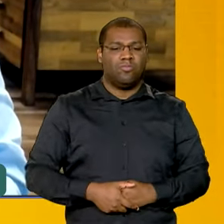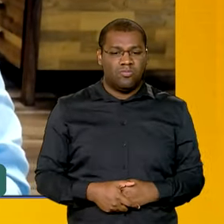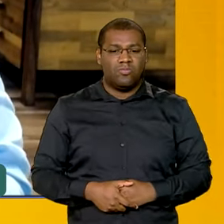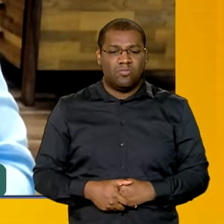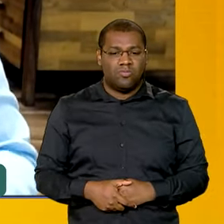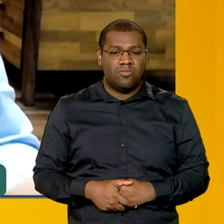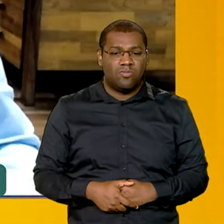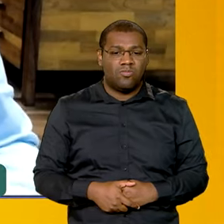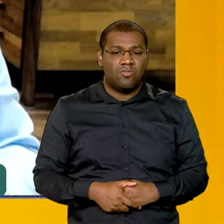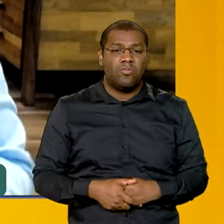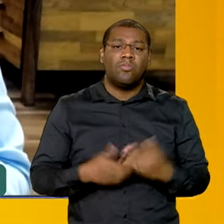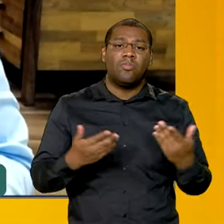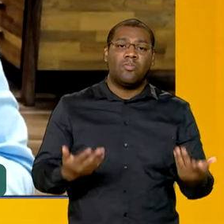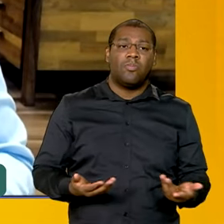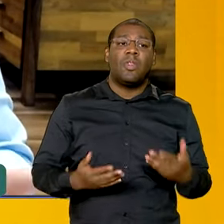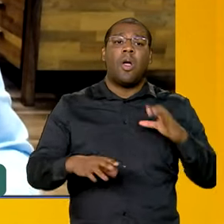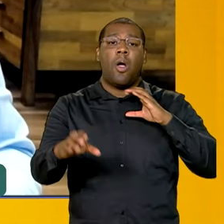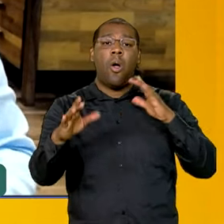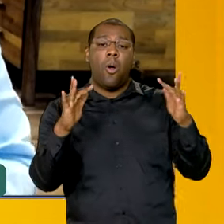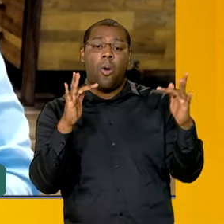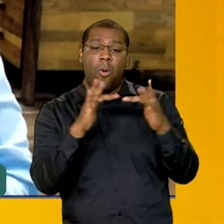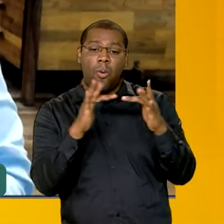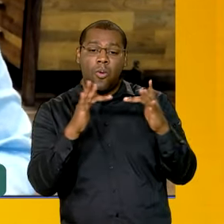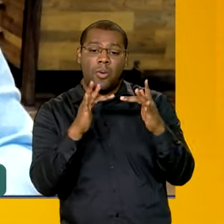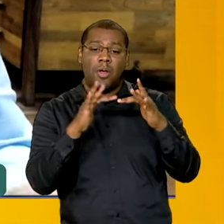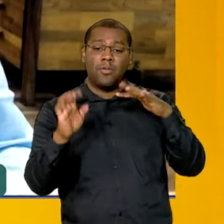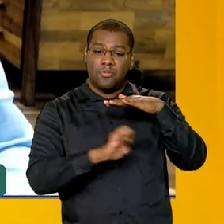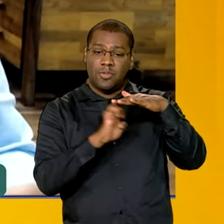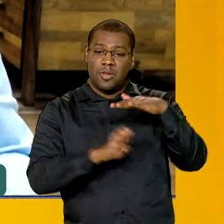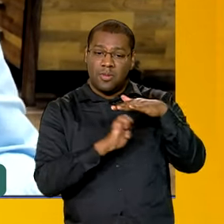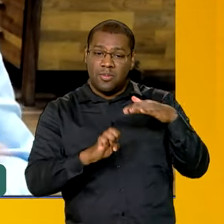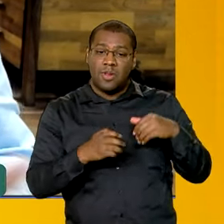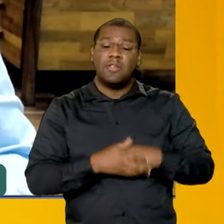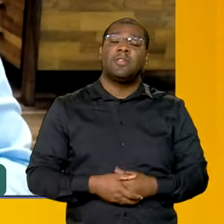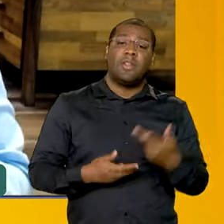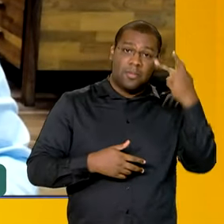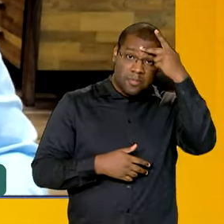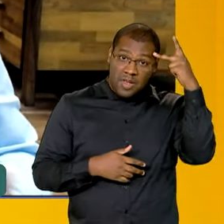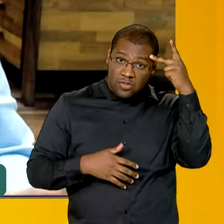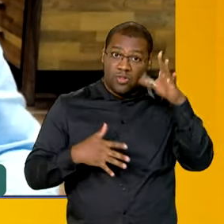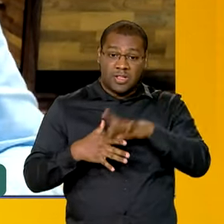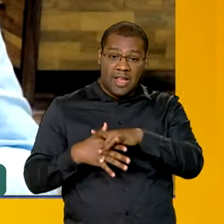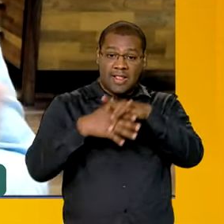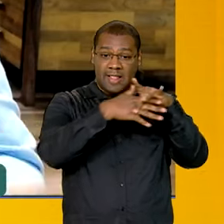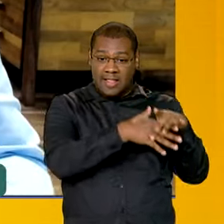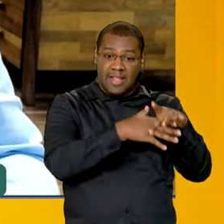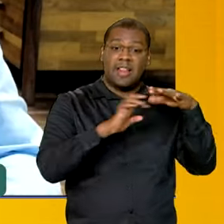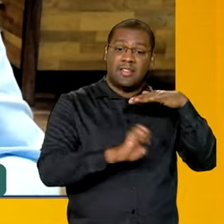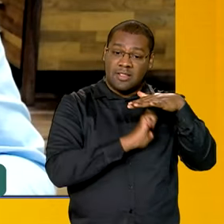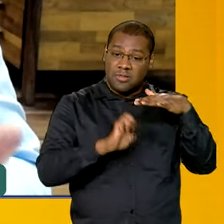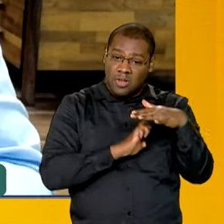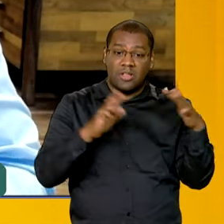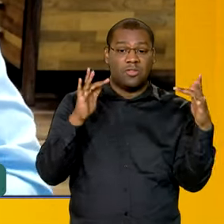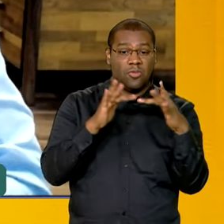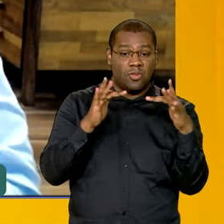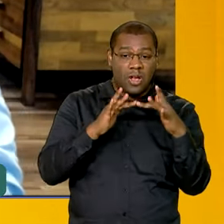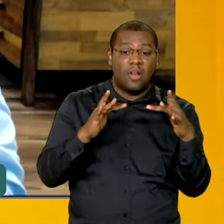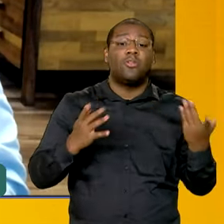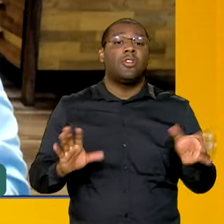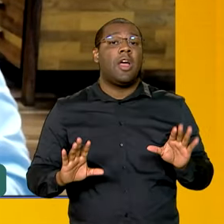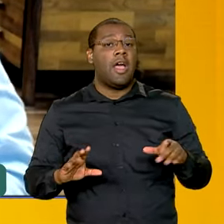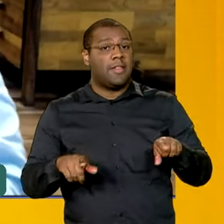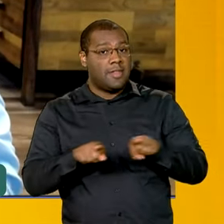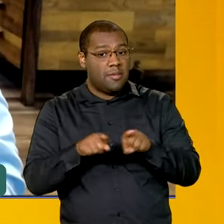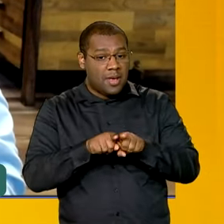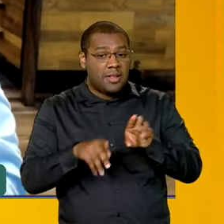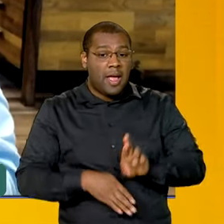com as empresas, com a liderança das confederações representativas, com os sindicatos, quais centrais sindicais,